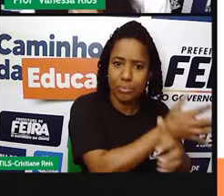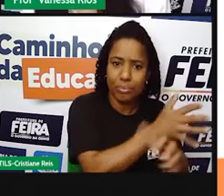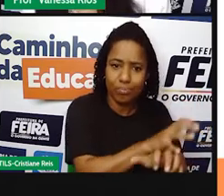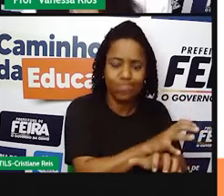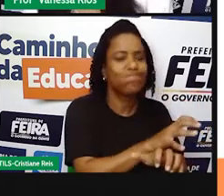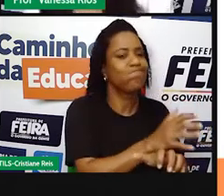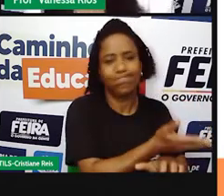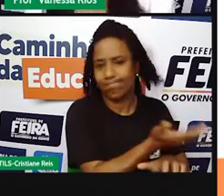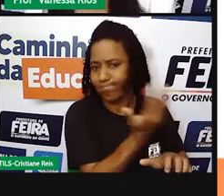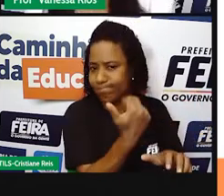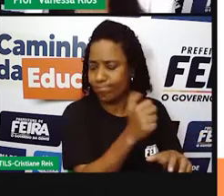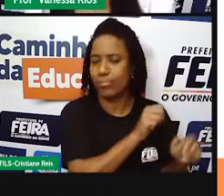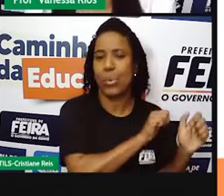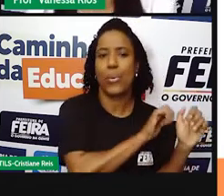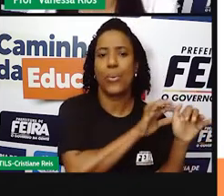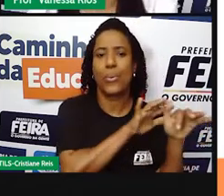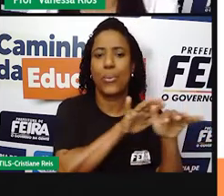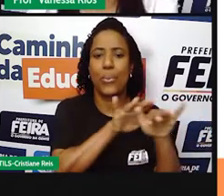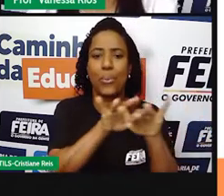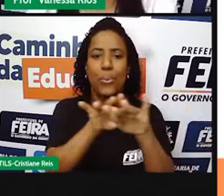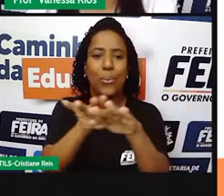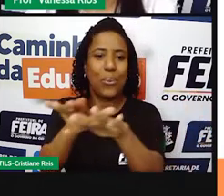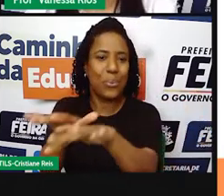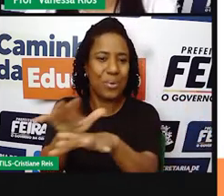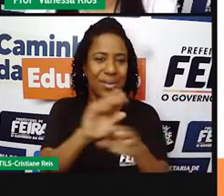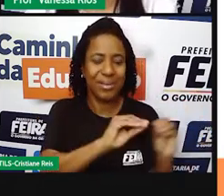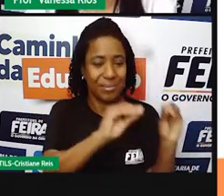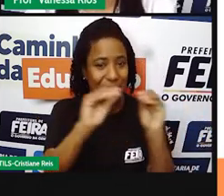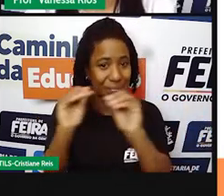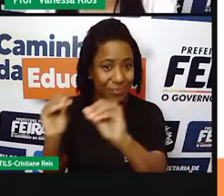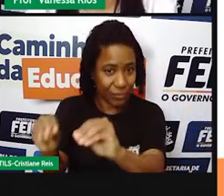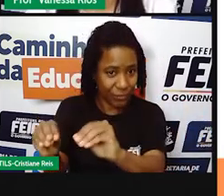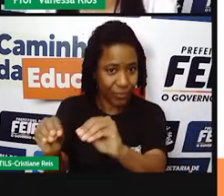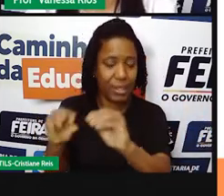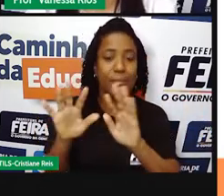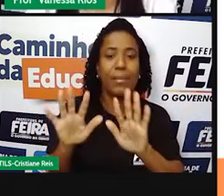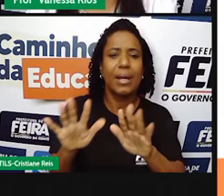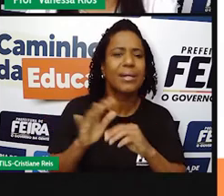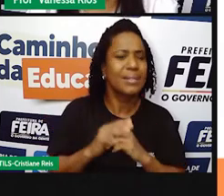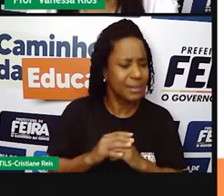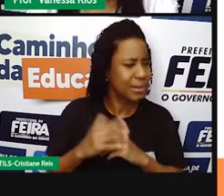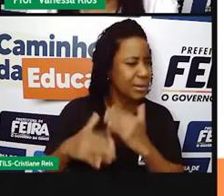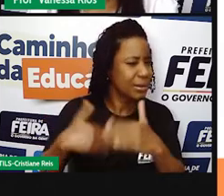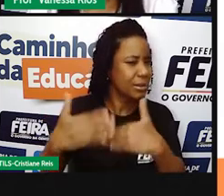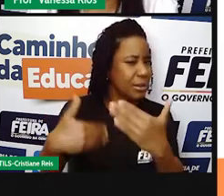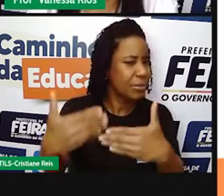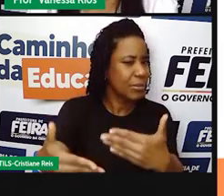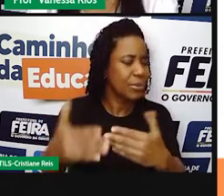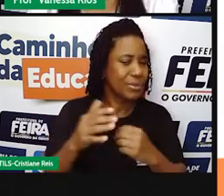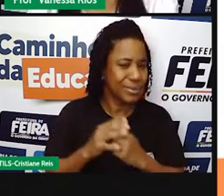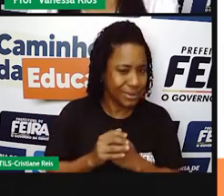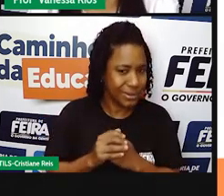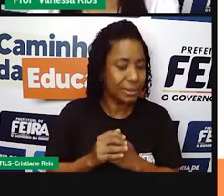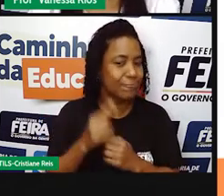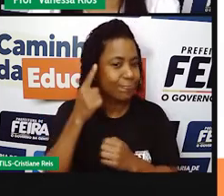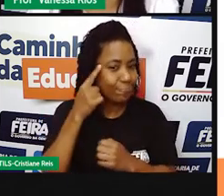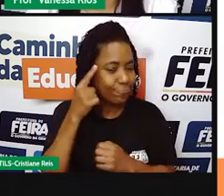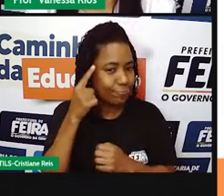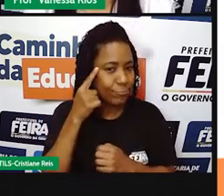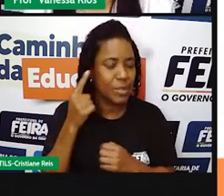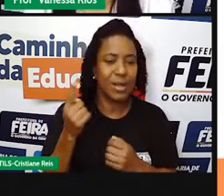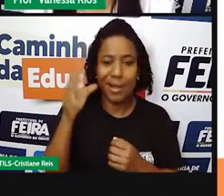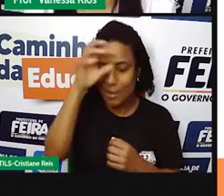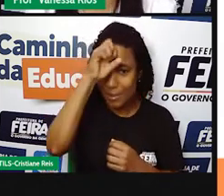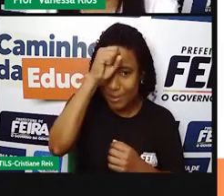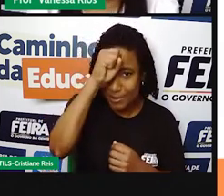para outros lugares. Mas houve um momento aí em que eles começaram a dominar algumas técnicas e criar animais,